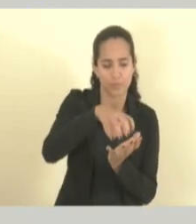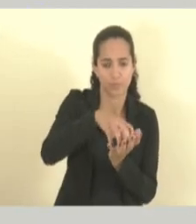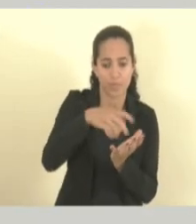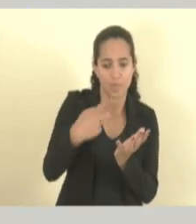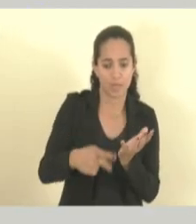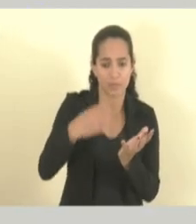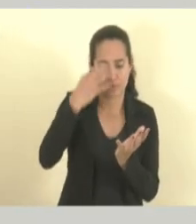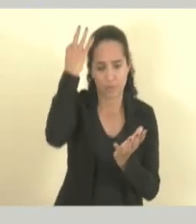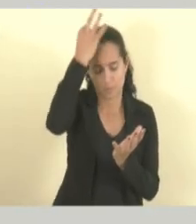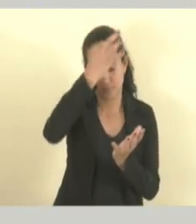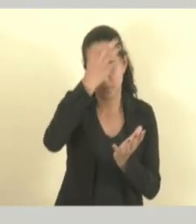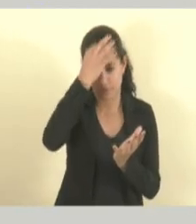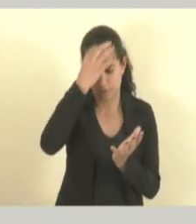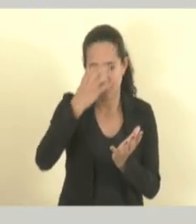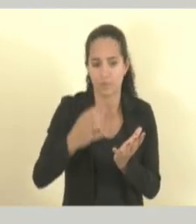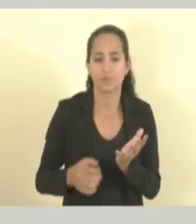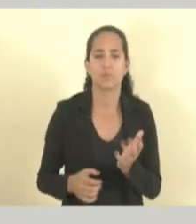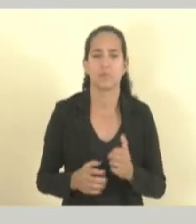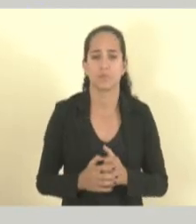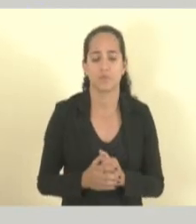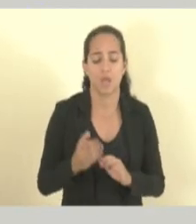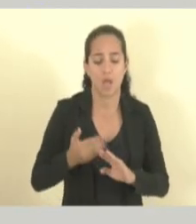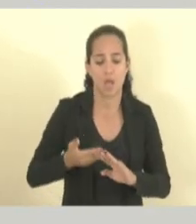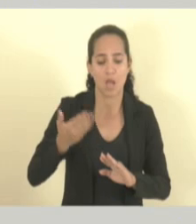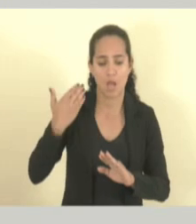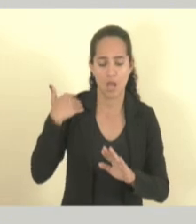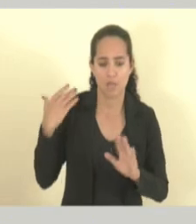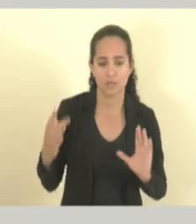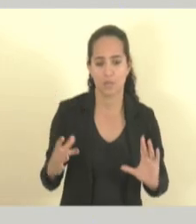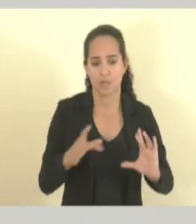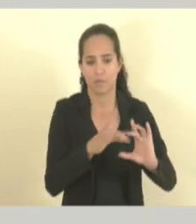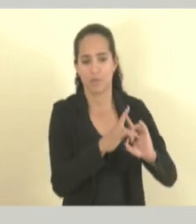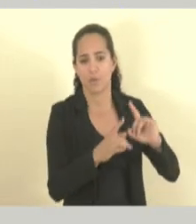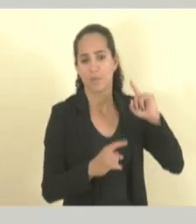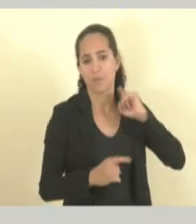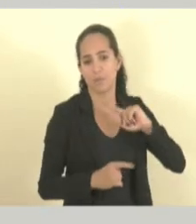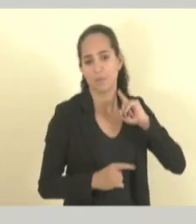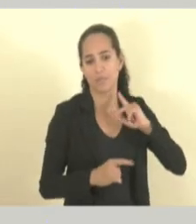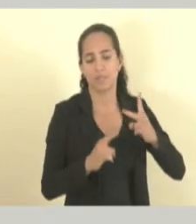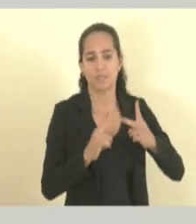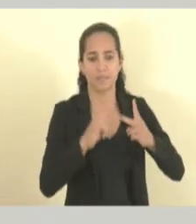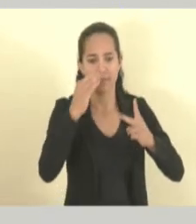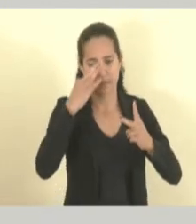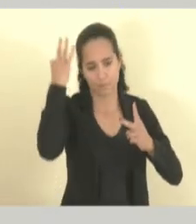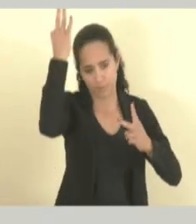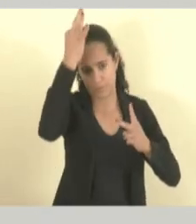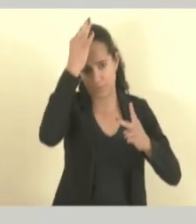Santo. Antes, era vinculado a Minas Gerais, era Minas e Espírito Santo.